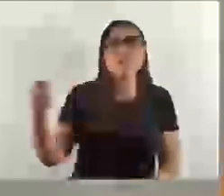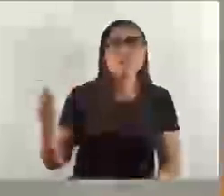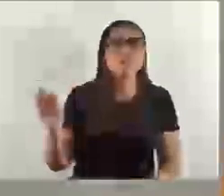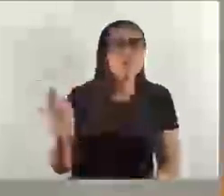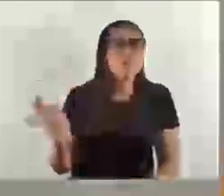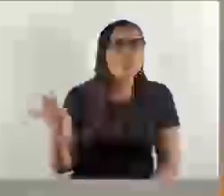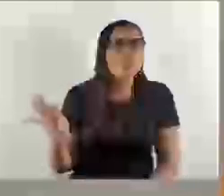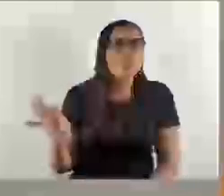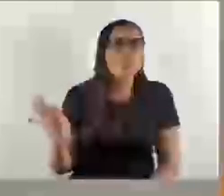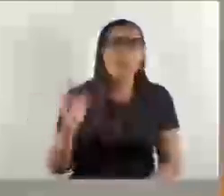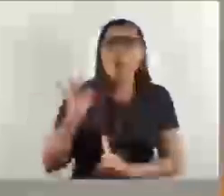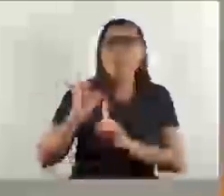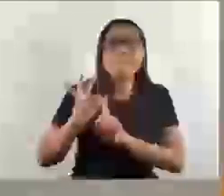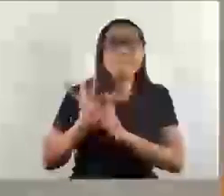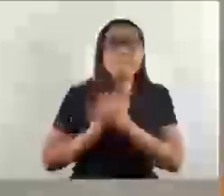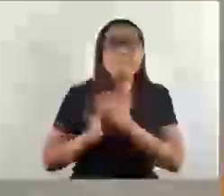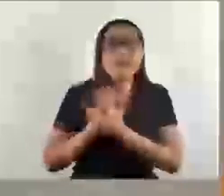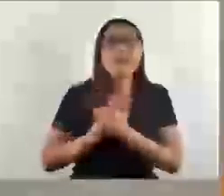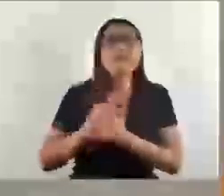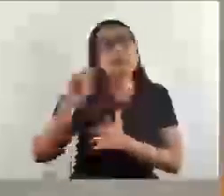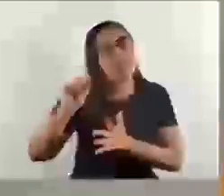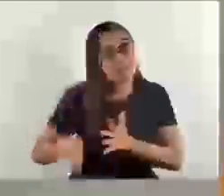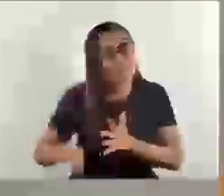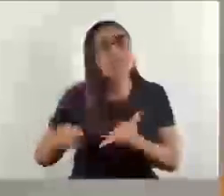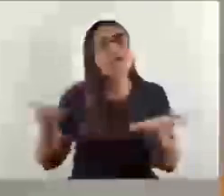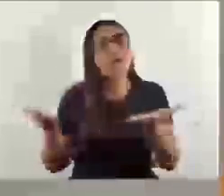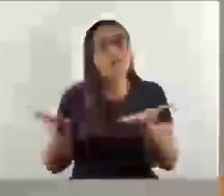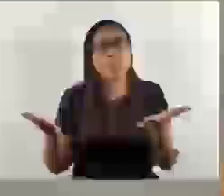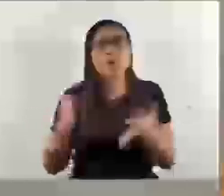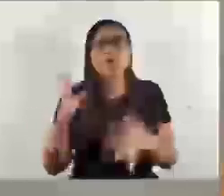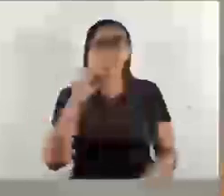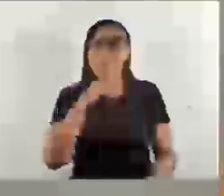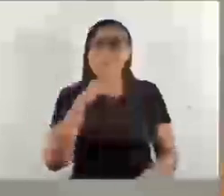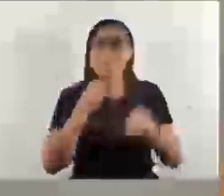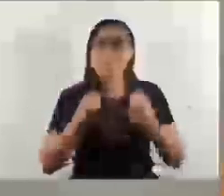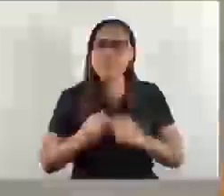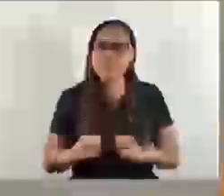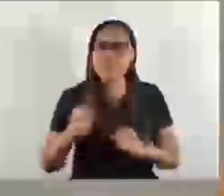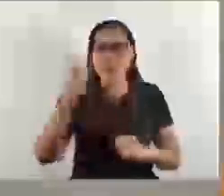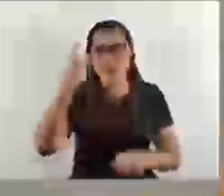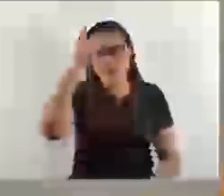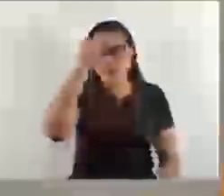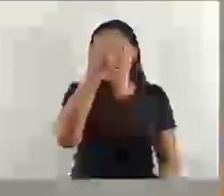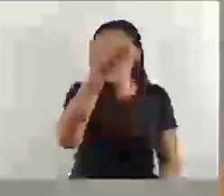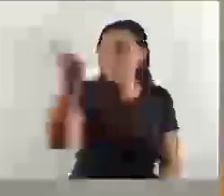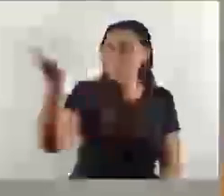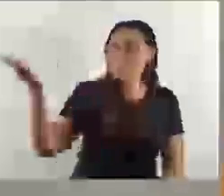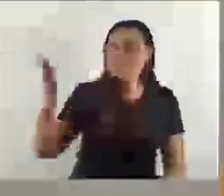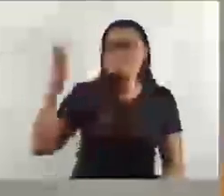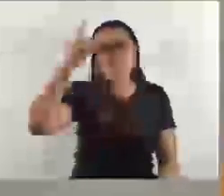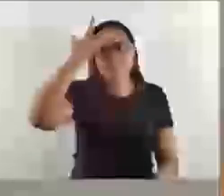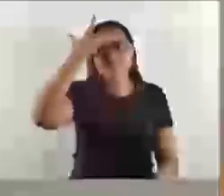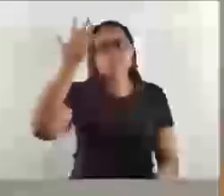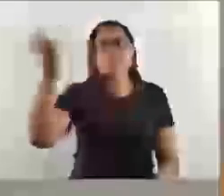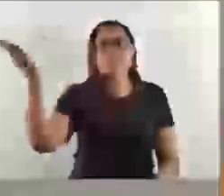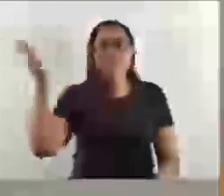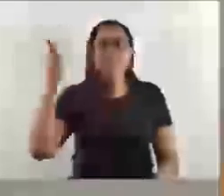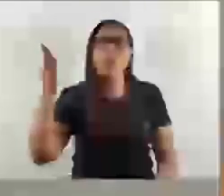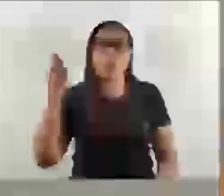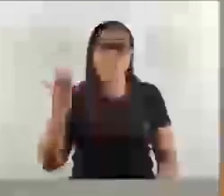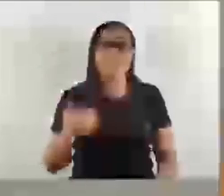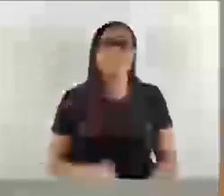sem pontos. Devia ter colocado nessa remessa agora, então já para aliviar lá o transtorno, aquele pessoal que está lá.